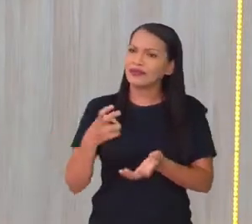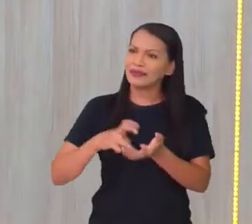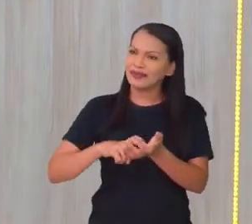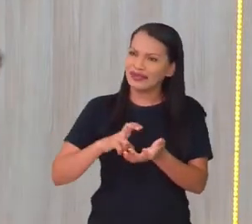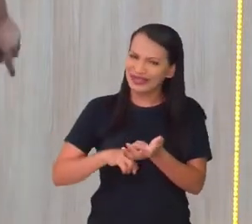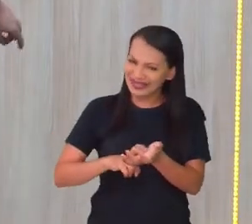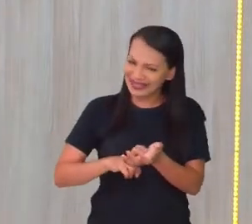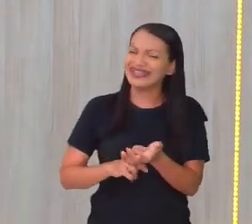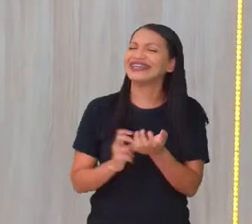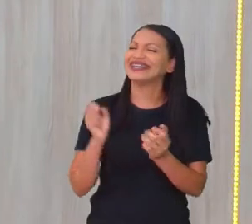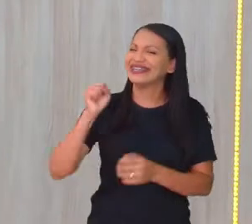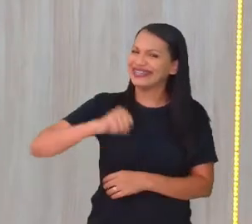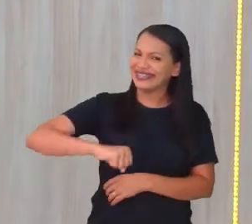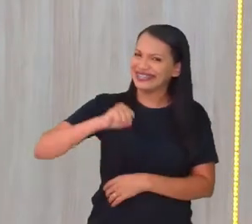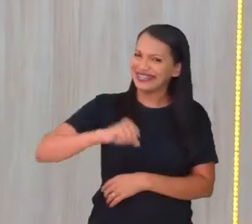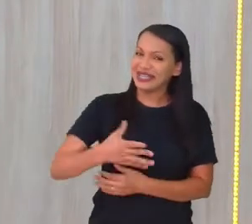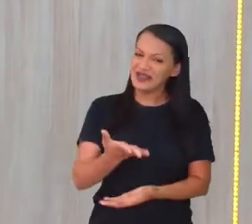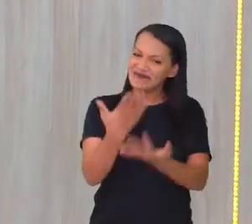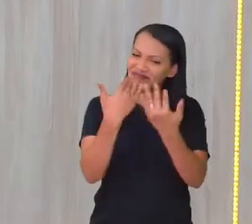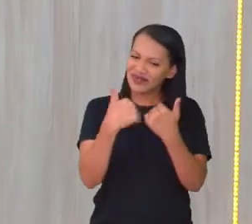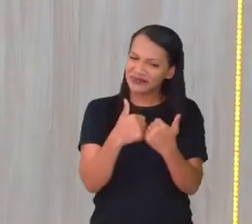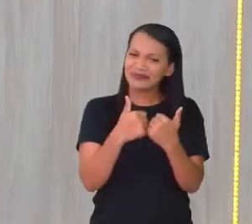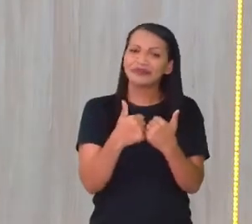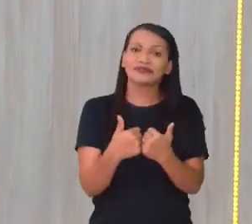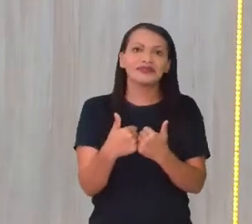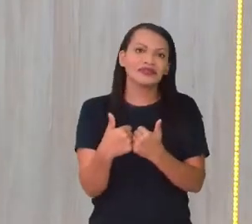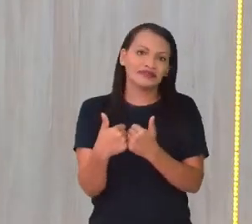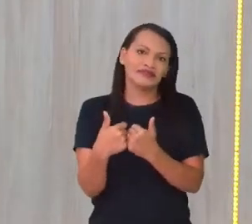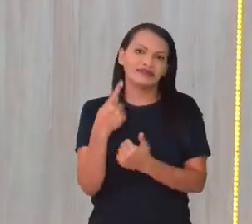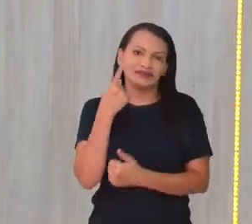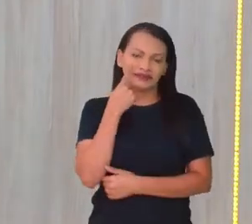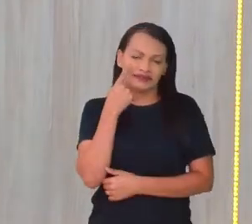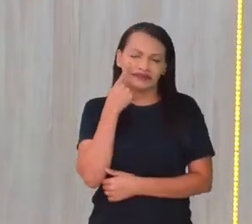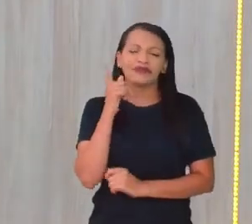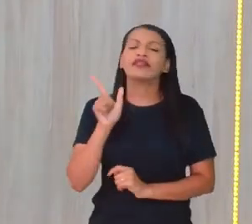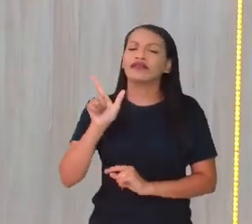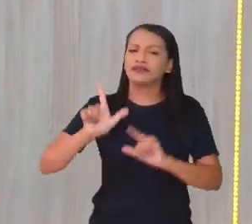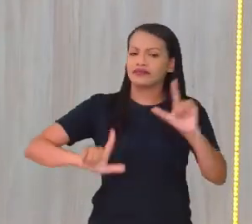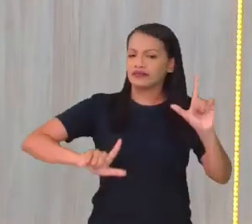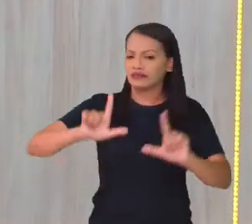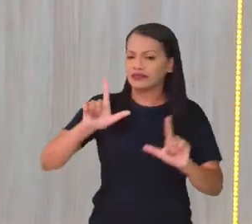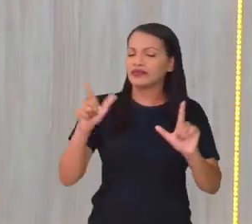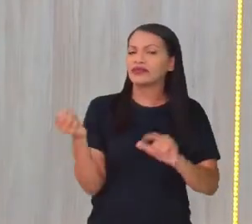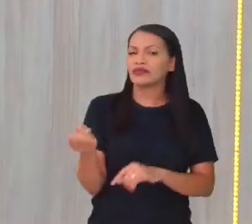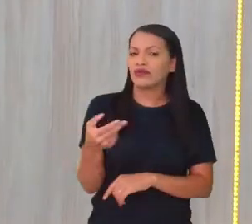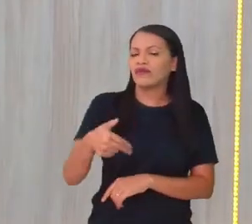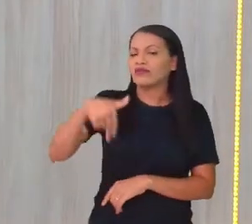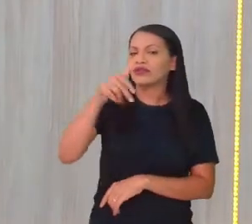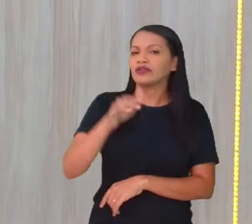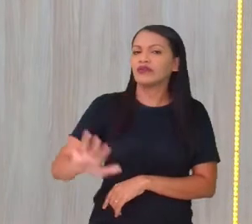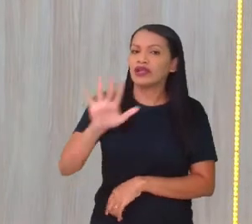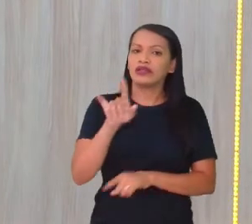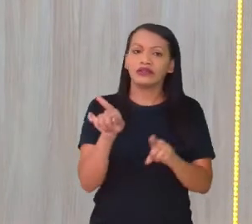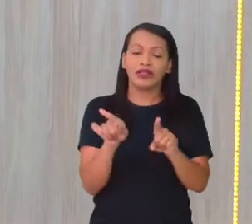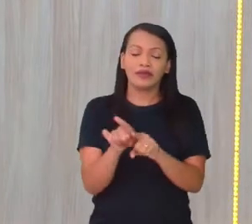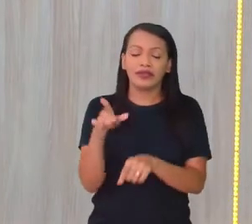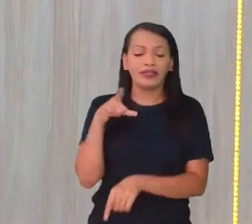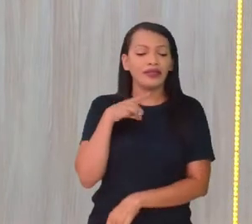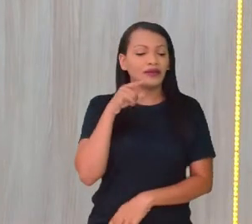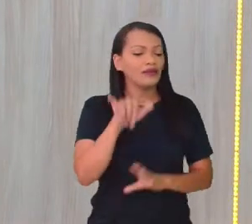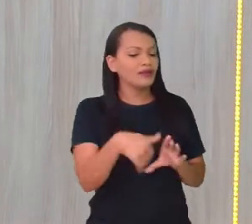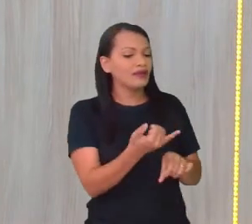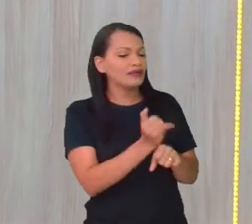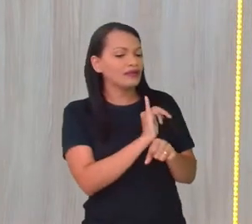Manhã! É, vamos embora! Agora, se tem a entrada da TV Nova Nordeste, a gente também tem o O canal no YouTube, para você